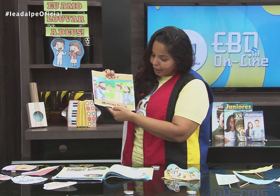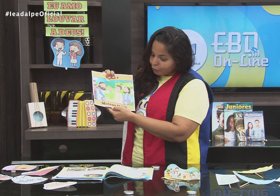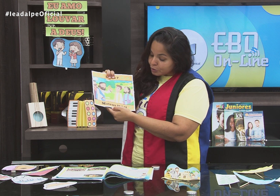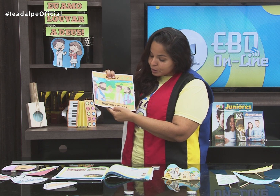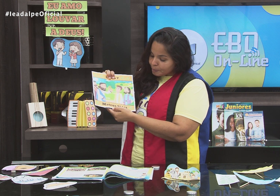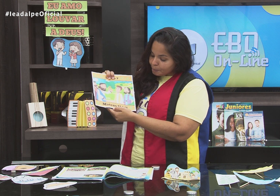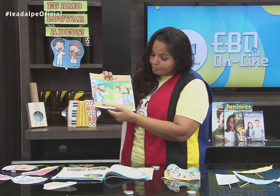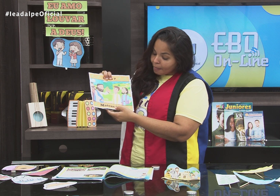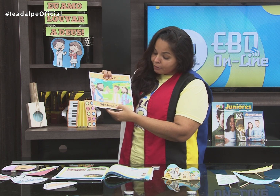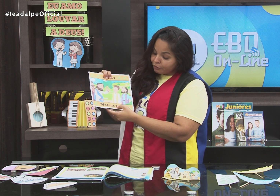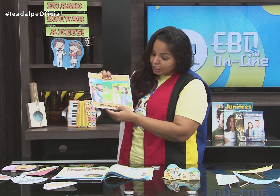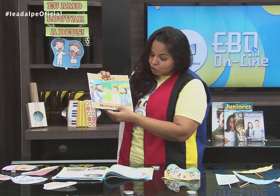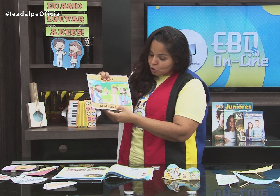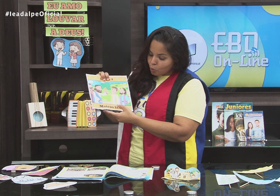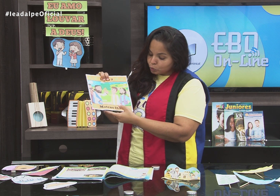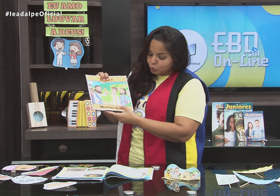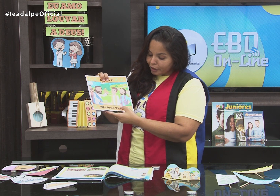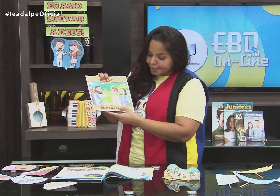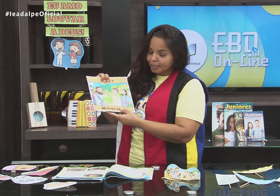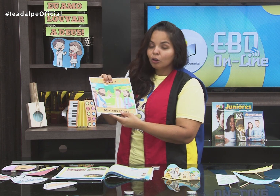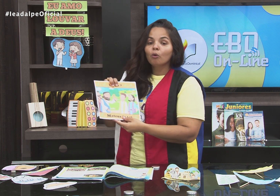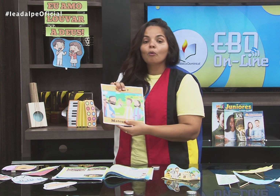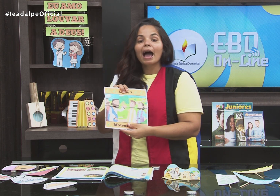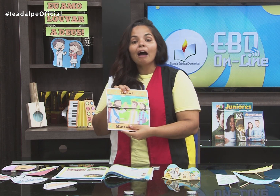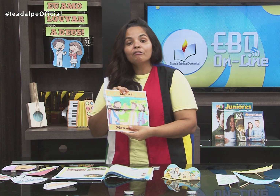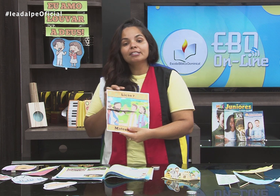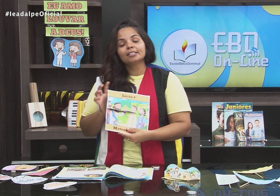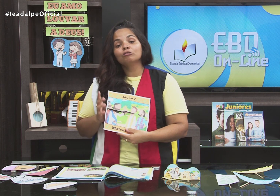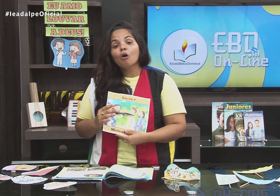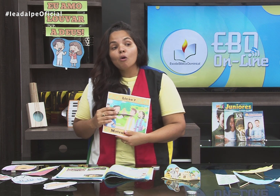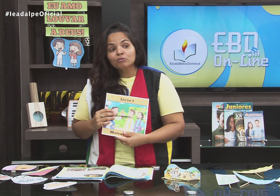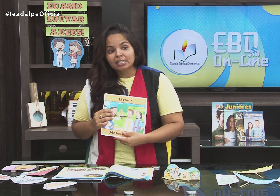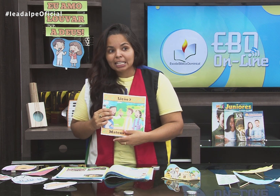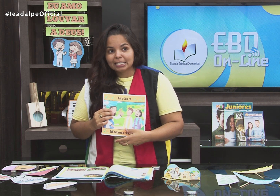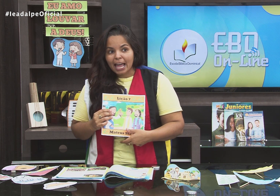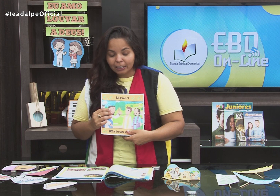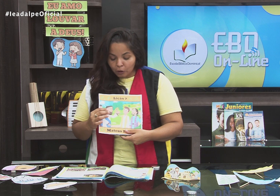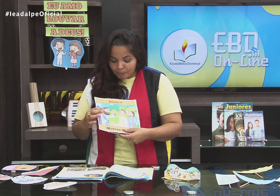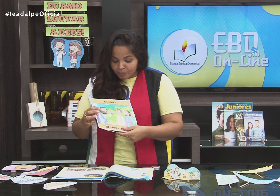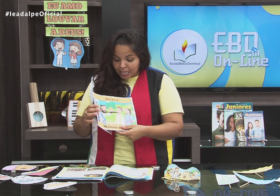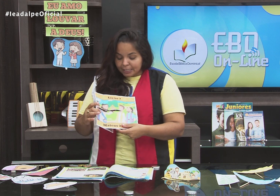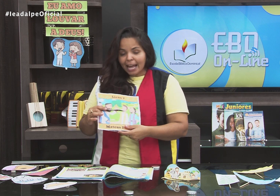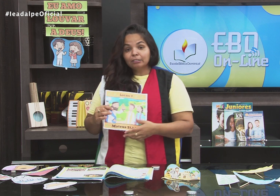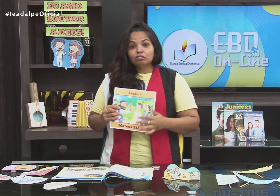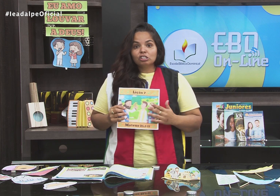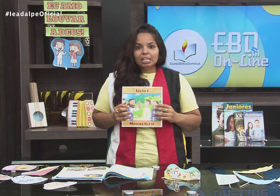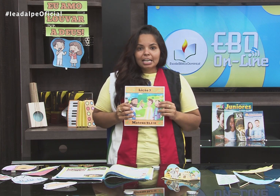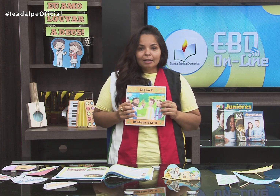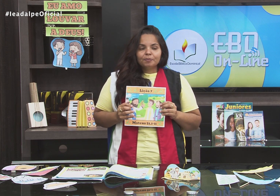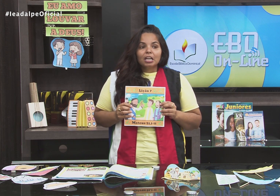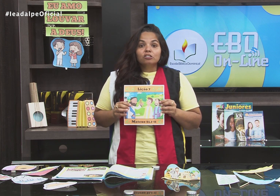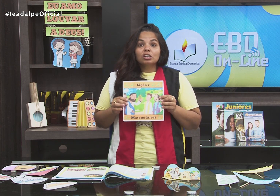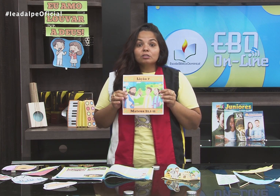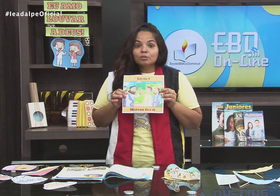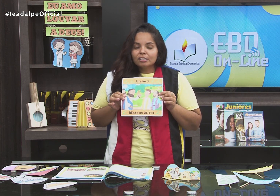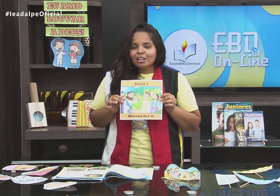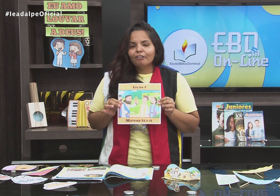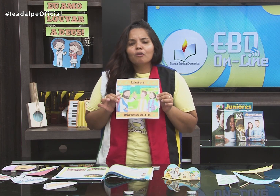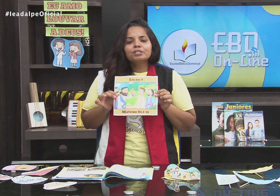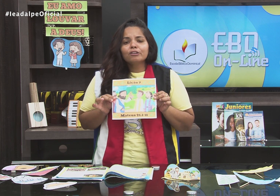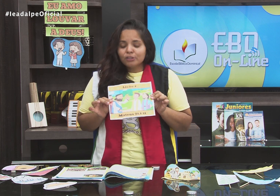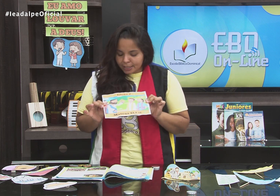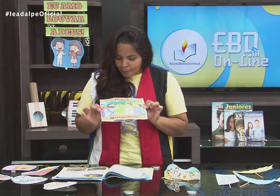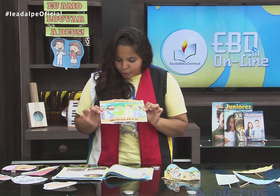Mateus, 21, do versículo 1 ao versículo 11, tá certo? Certo dia, Jesus